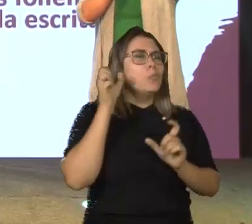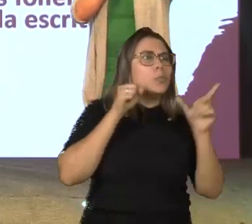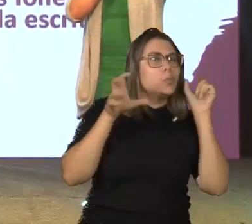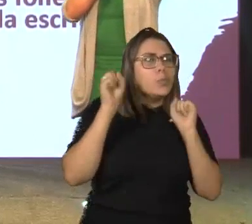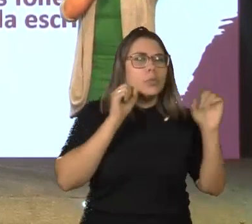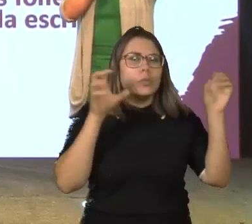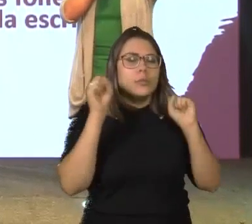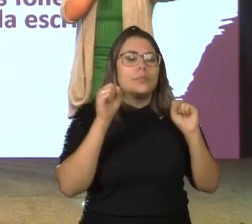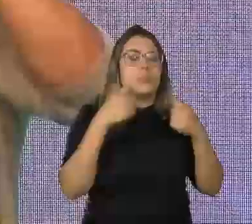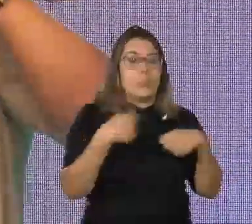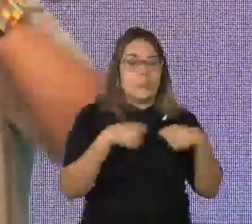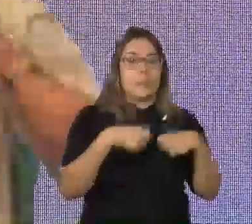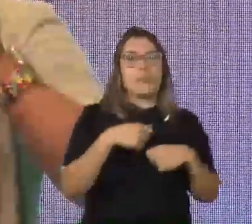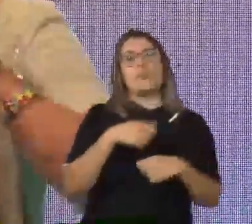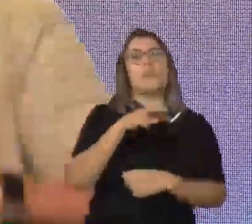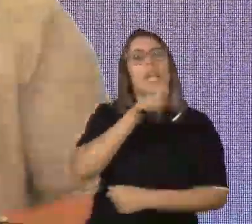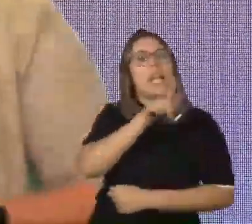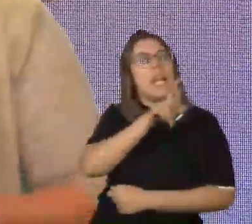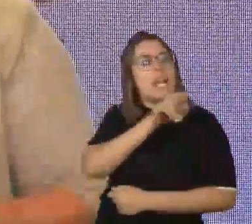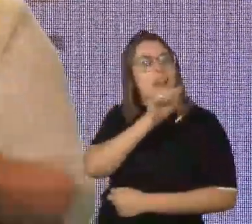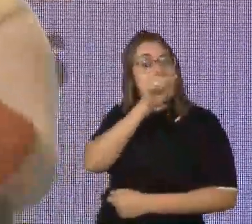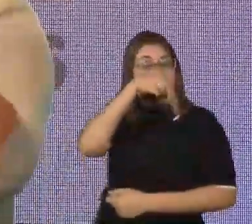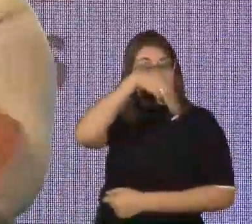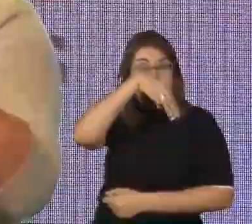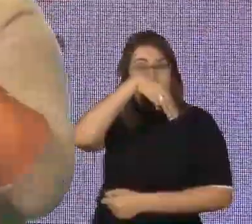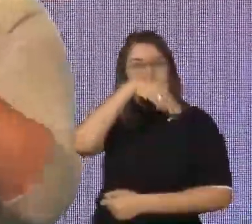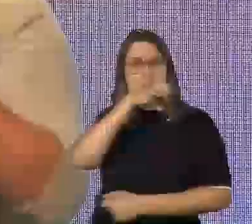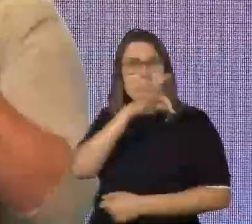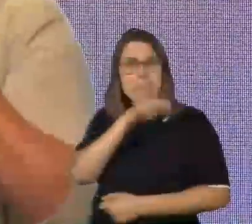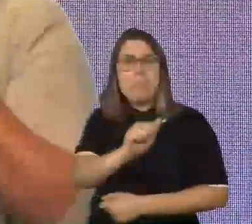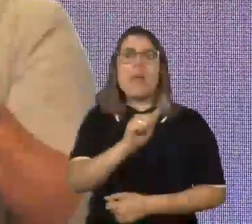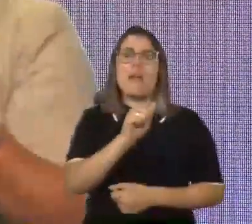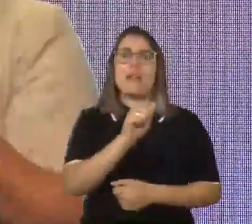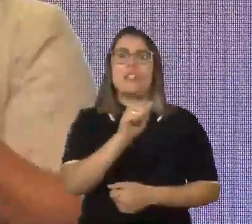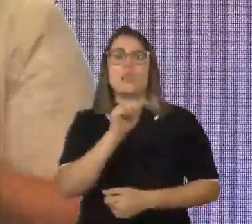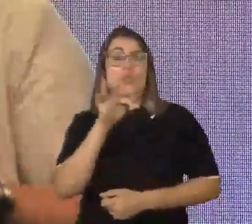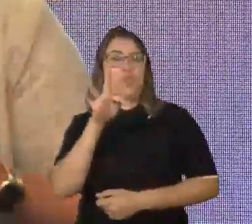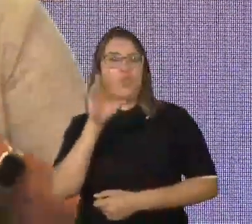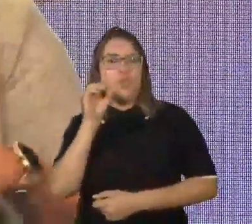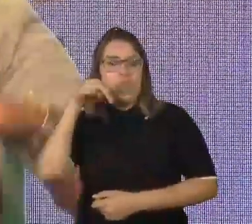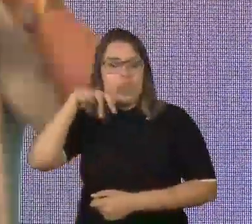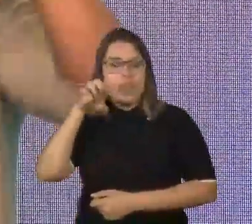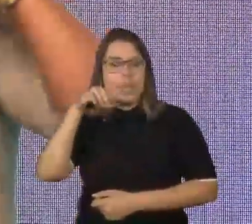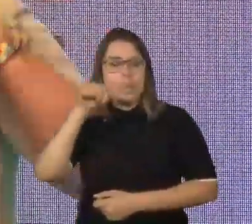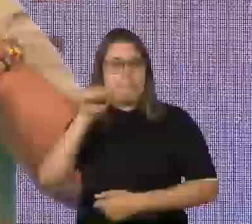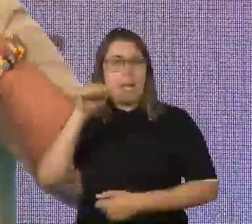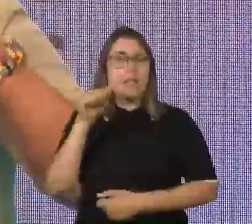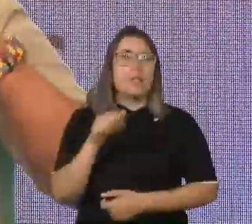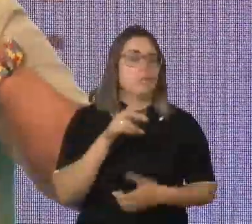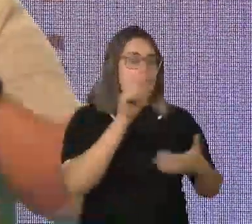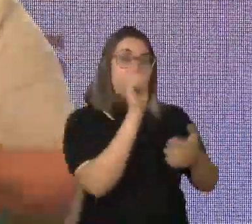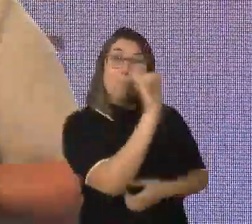a relação grafema-fonema, a relação dessa menor unidade desse som, para que a criança tenha essa